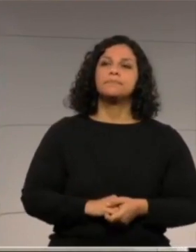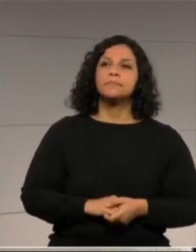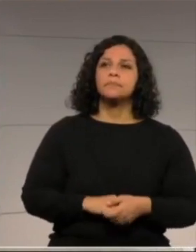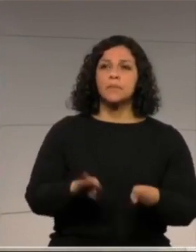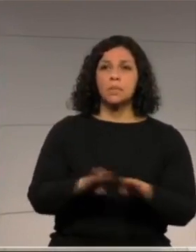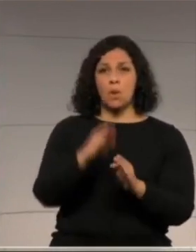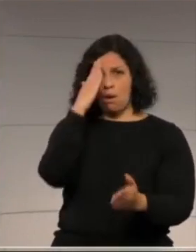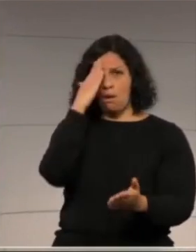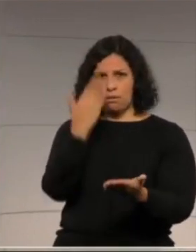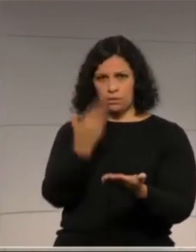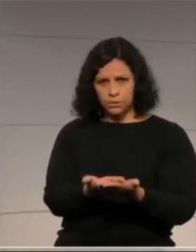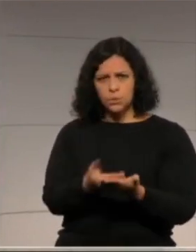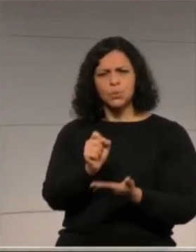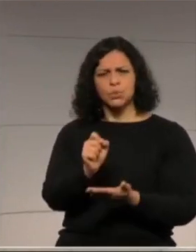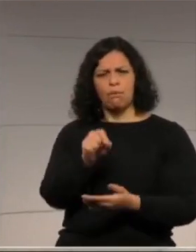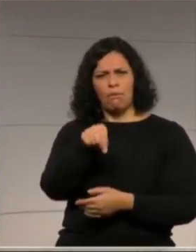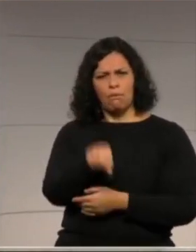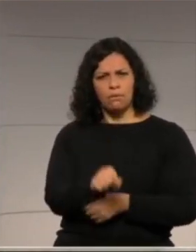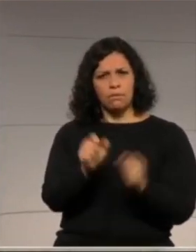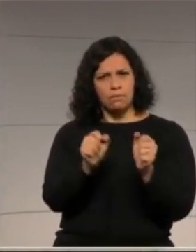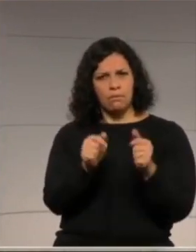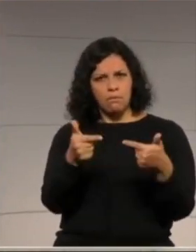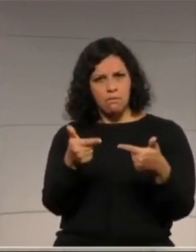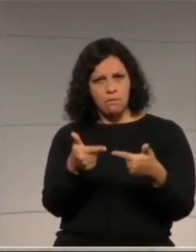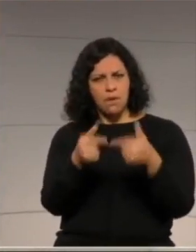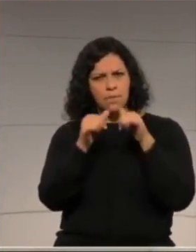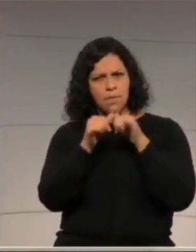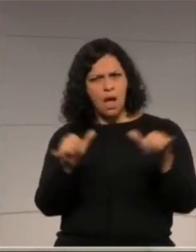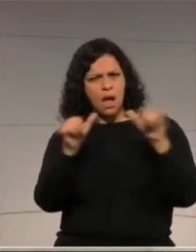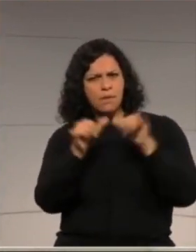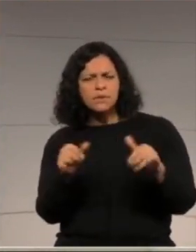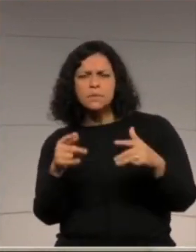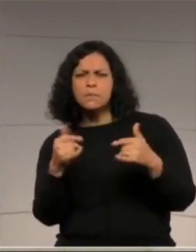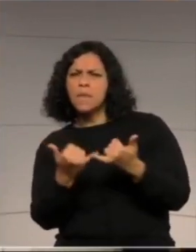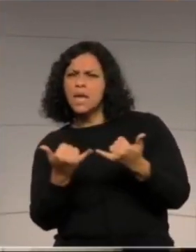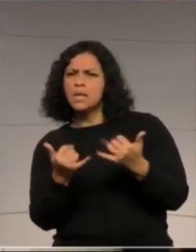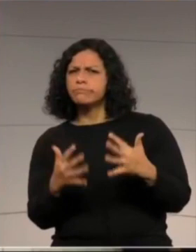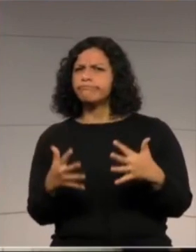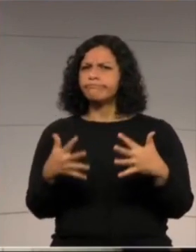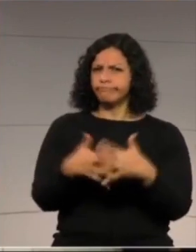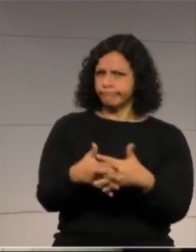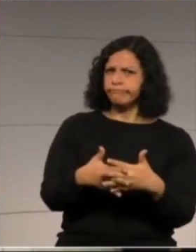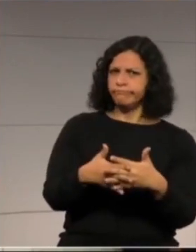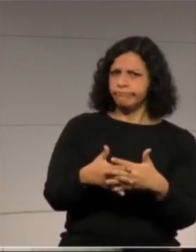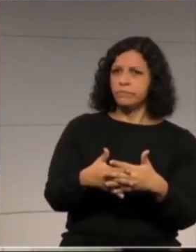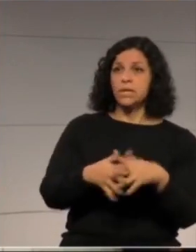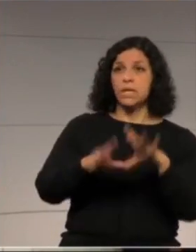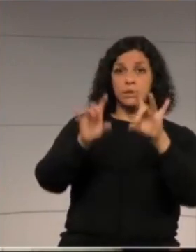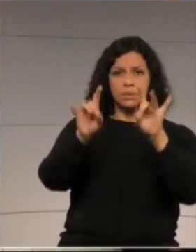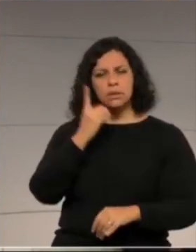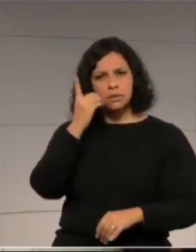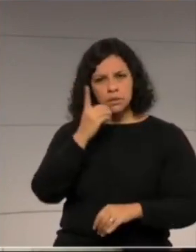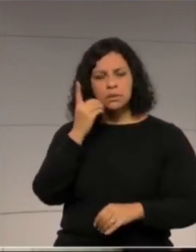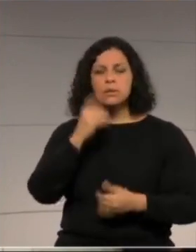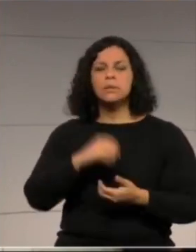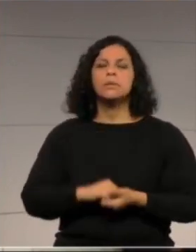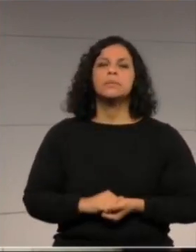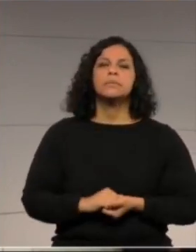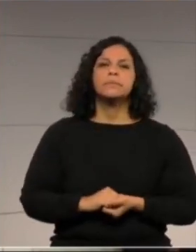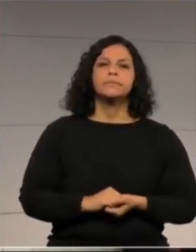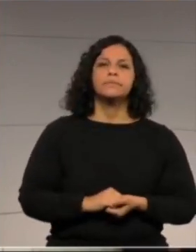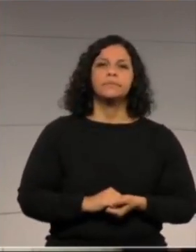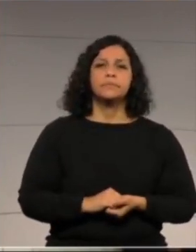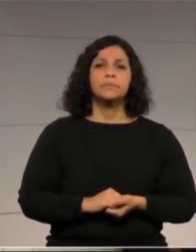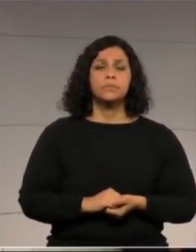Eu acredito que a casa passa um recado confuso, em especial aos nossos policiais. Os nossos